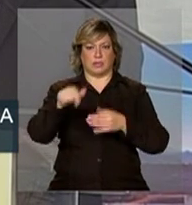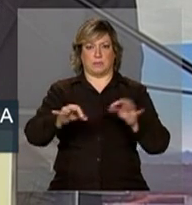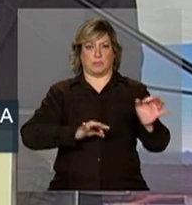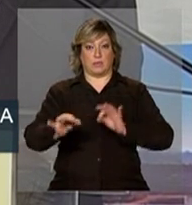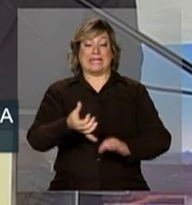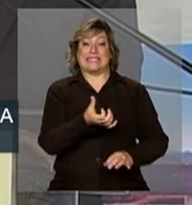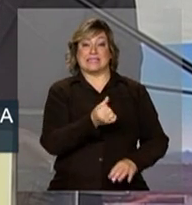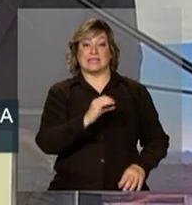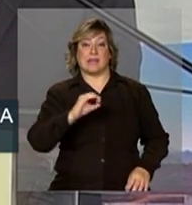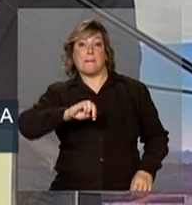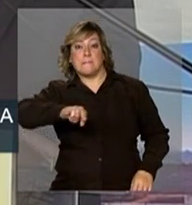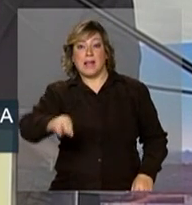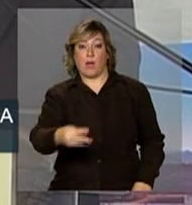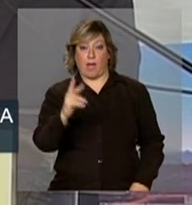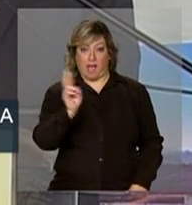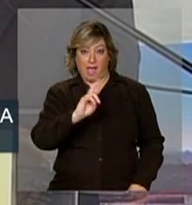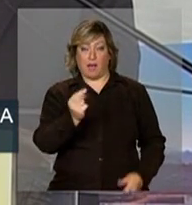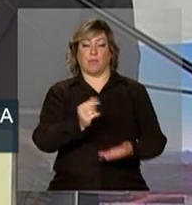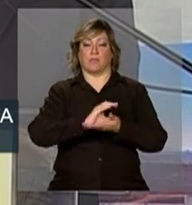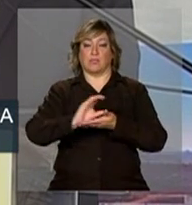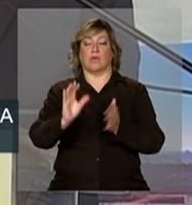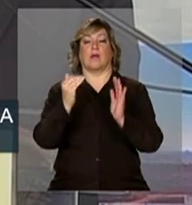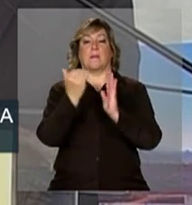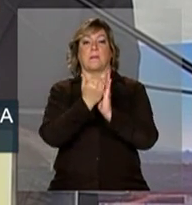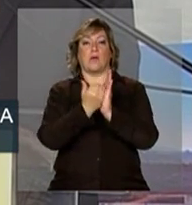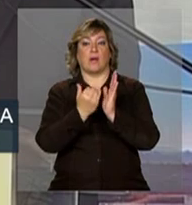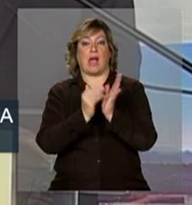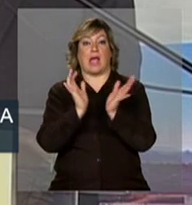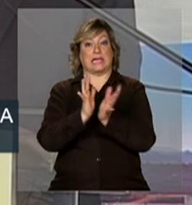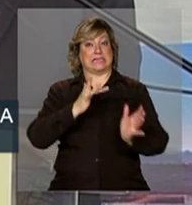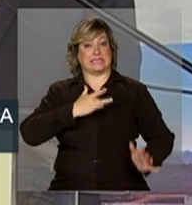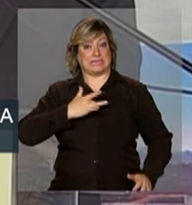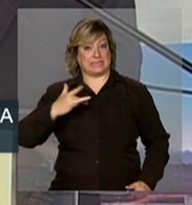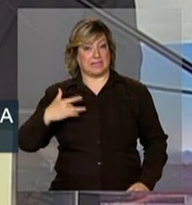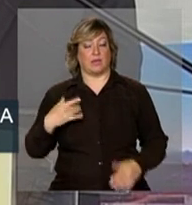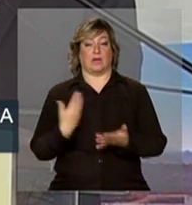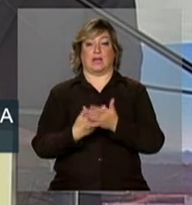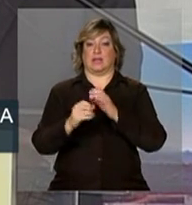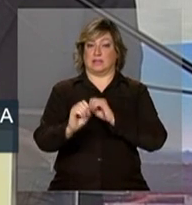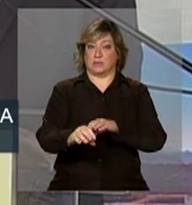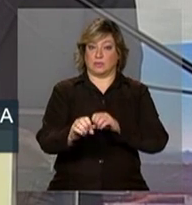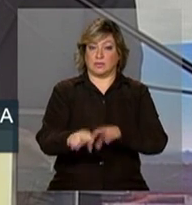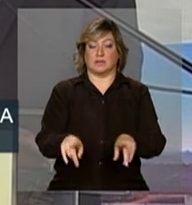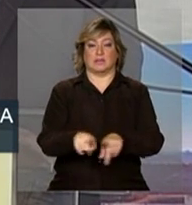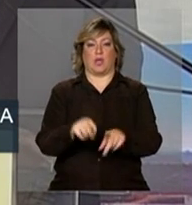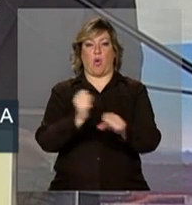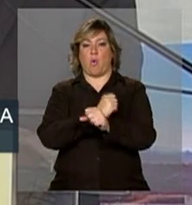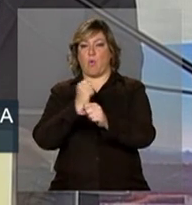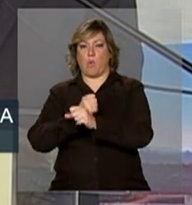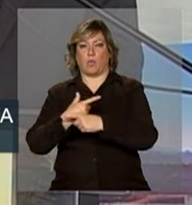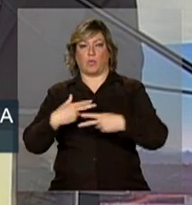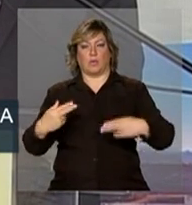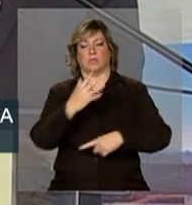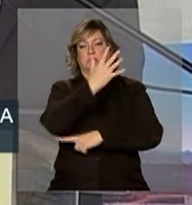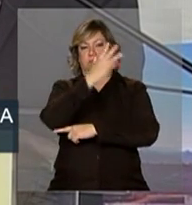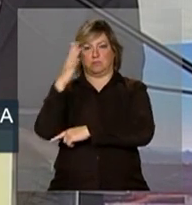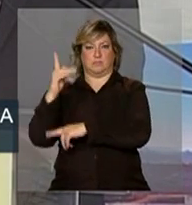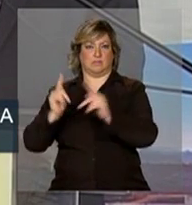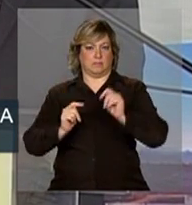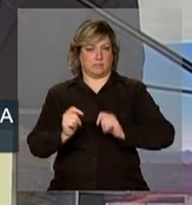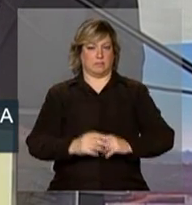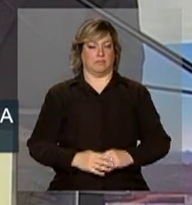cerca de 600 milhões de reais foram investidos em programas na área de saúde, educação, infraestrutura e meio ambiente.